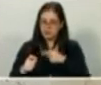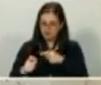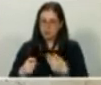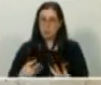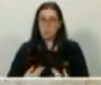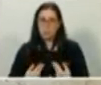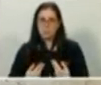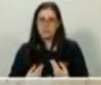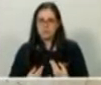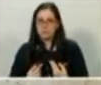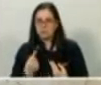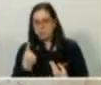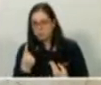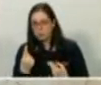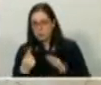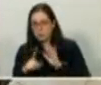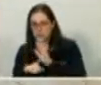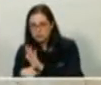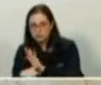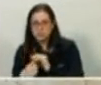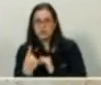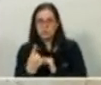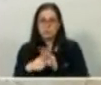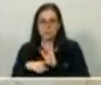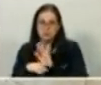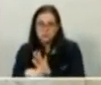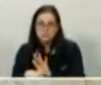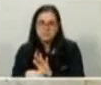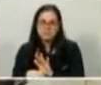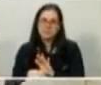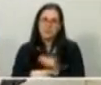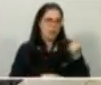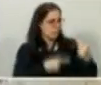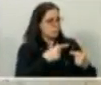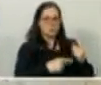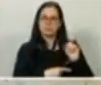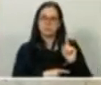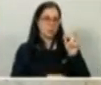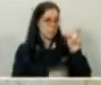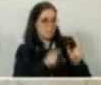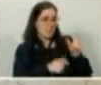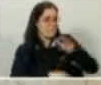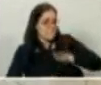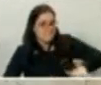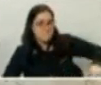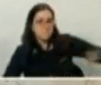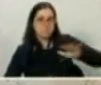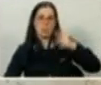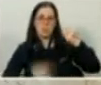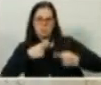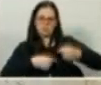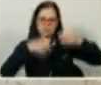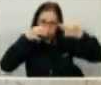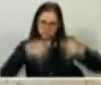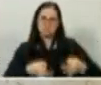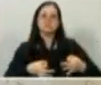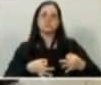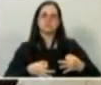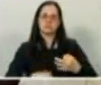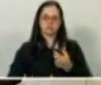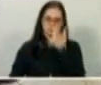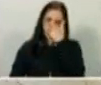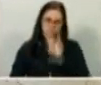pessoas de uma a uma, de uma a uma, de uma a uma. Na política, não. É por atacado. É só fazer a política direito. É só ter